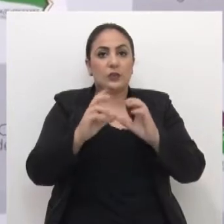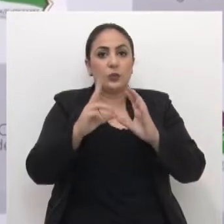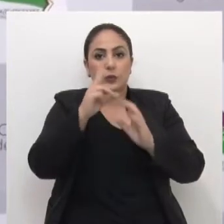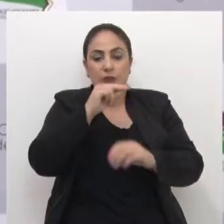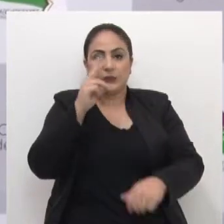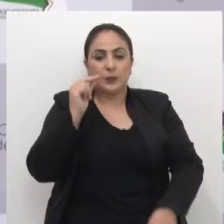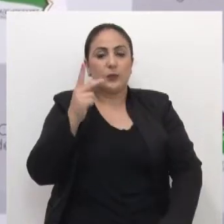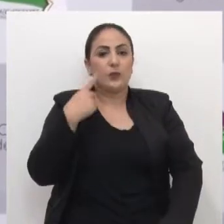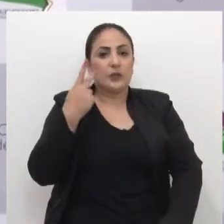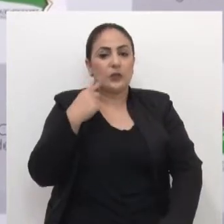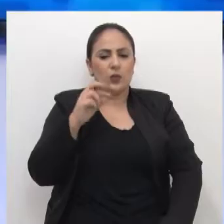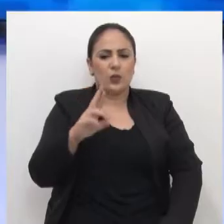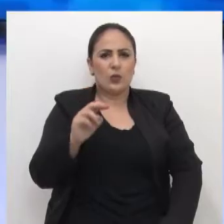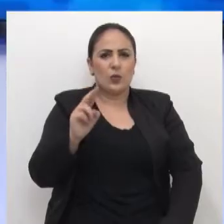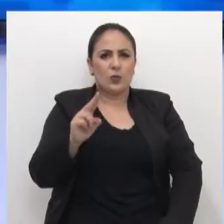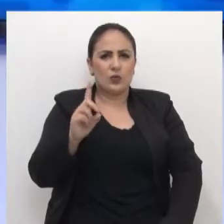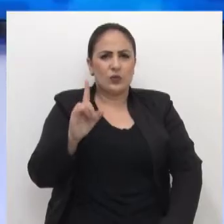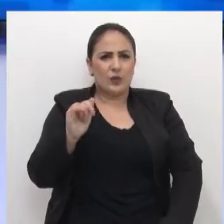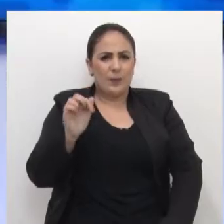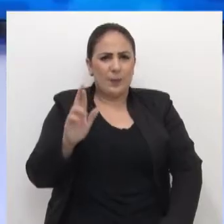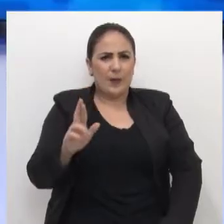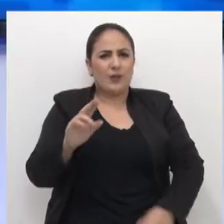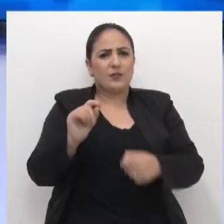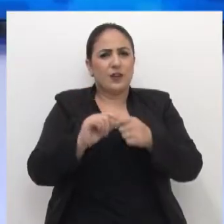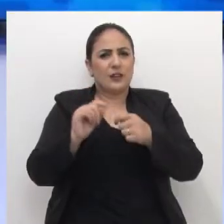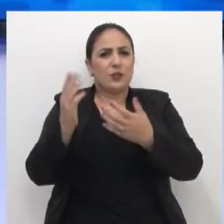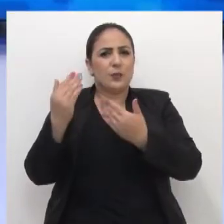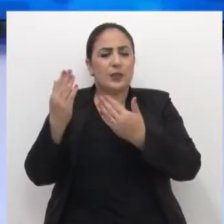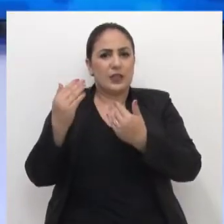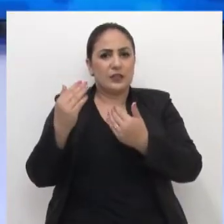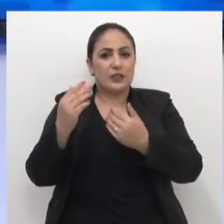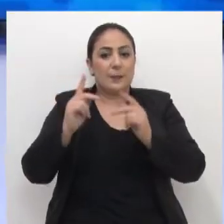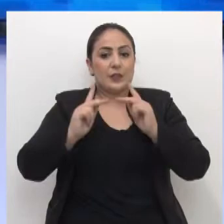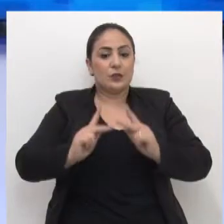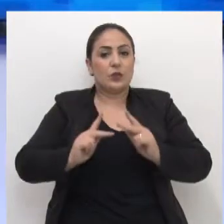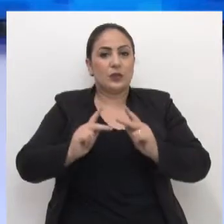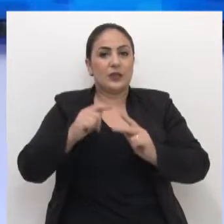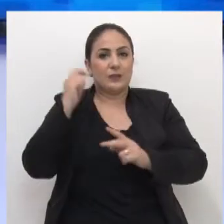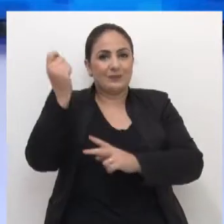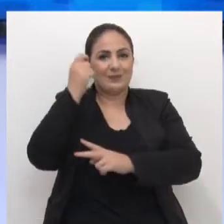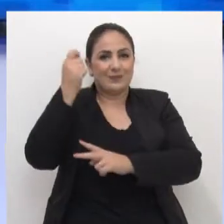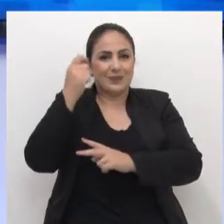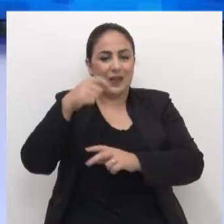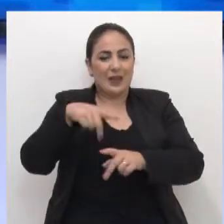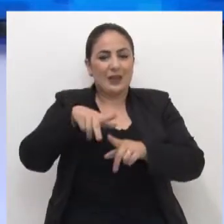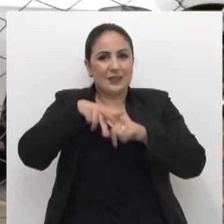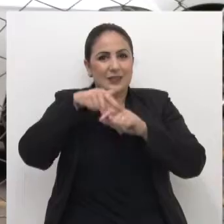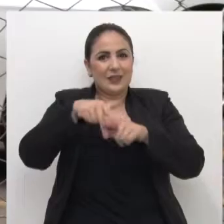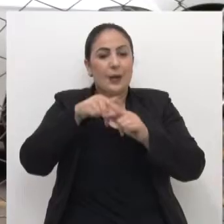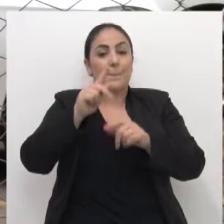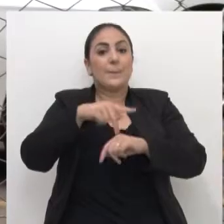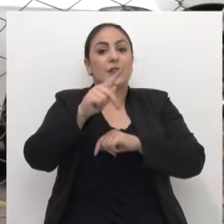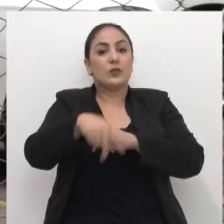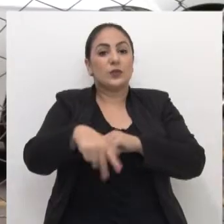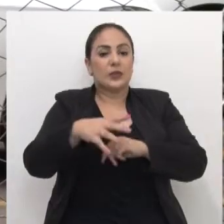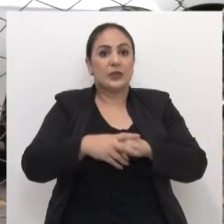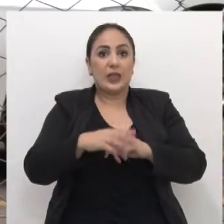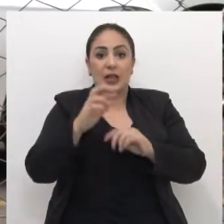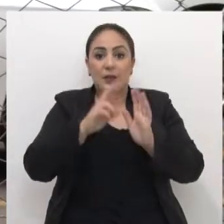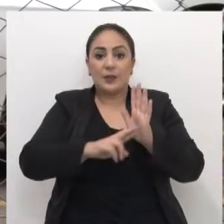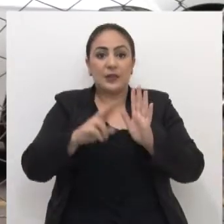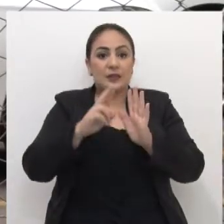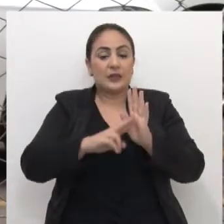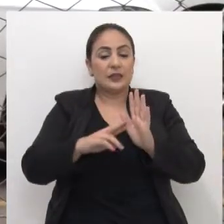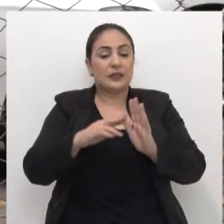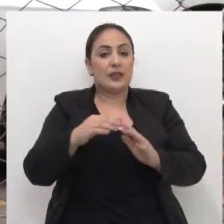Segurança do município. Rudimar dos Santos presta homenagem a Ginete, passo fundense. Ele leva o nome da nossa